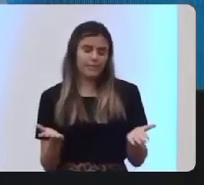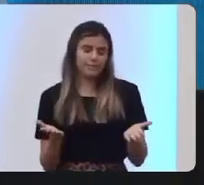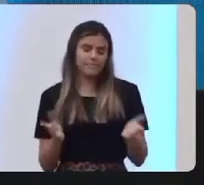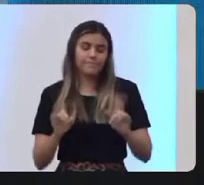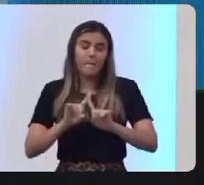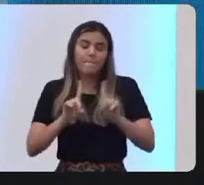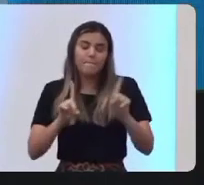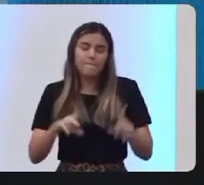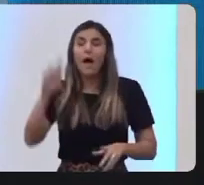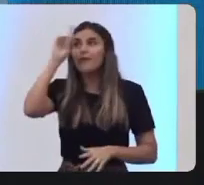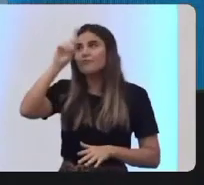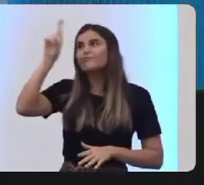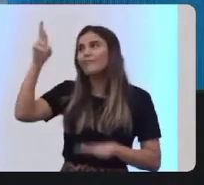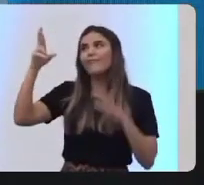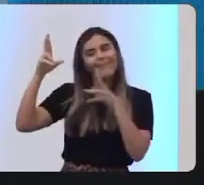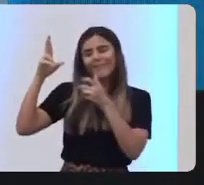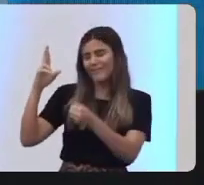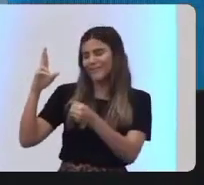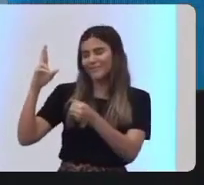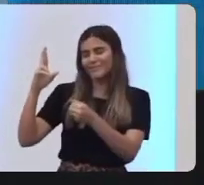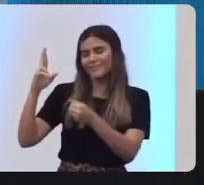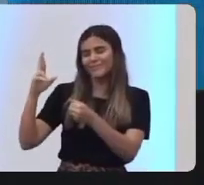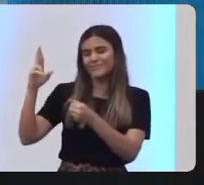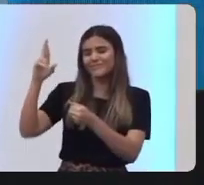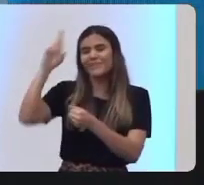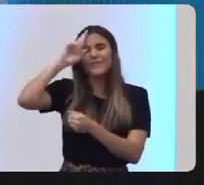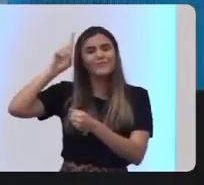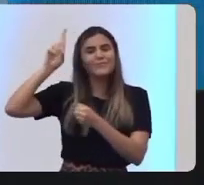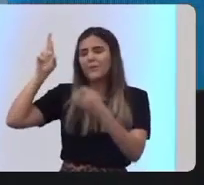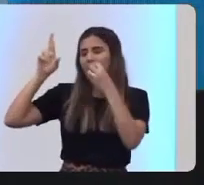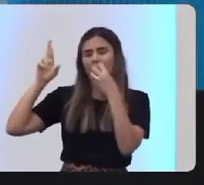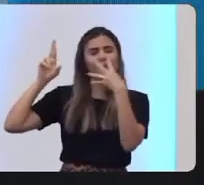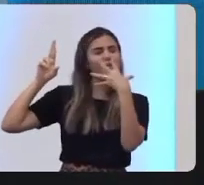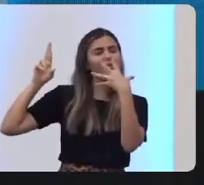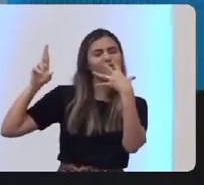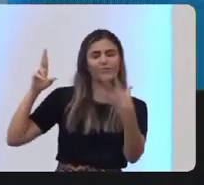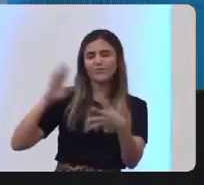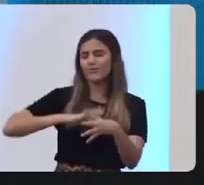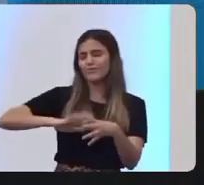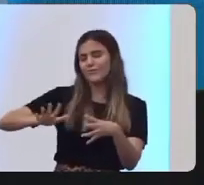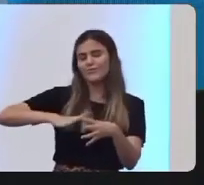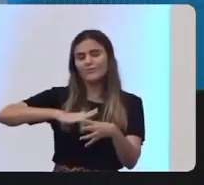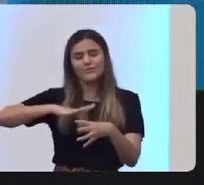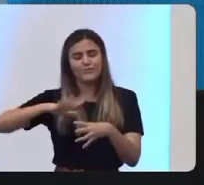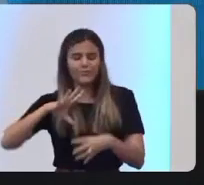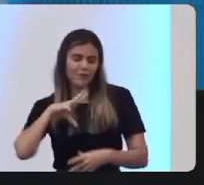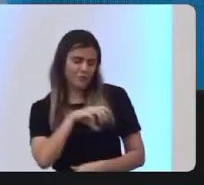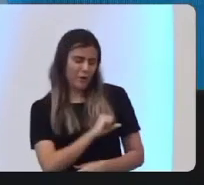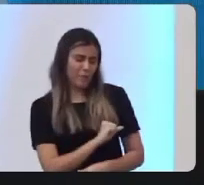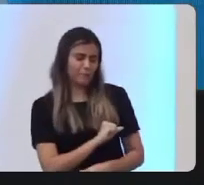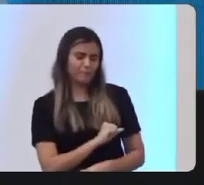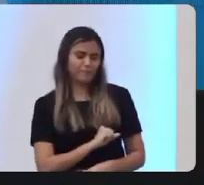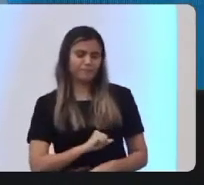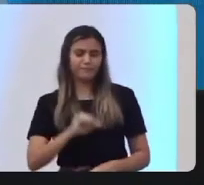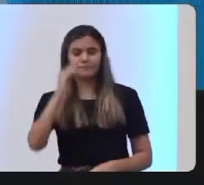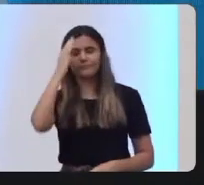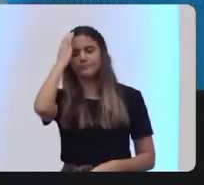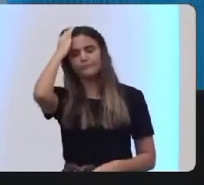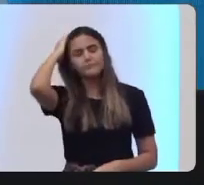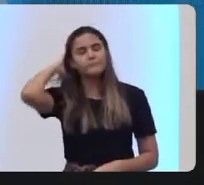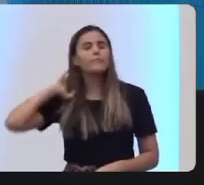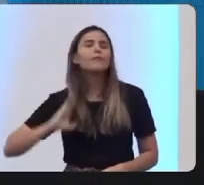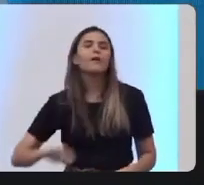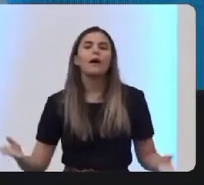maravilhoso. Tu és bendigno. E Tu és cheio de compaixão. Nesta hora,